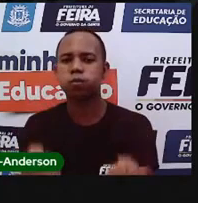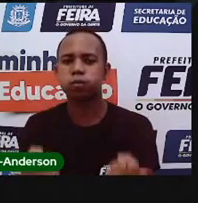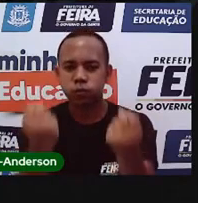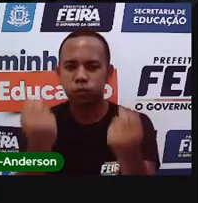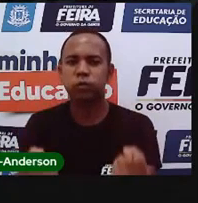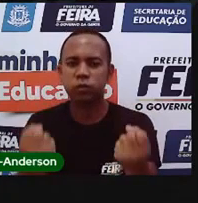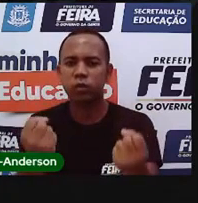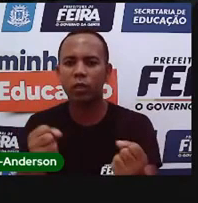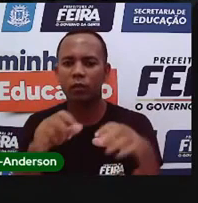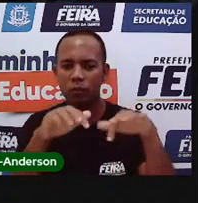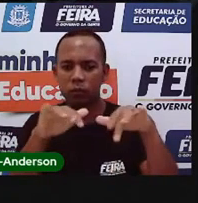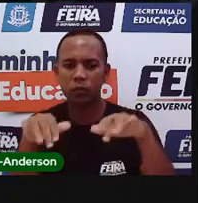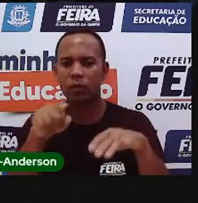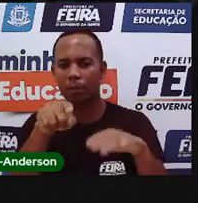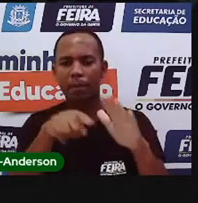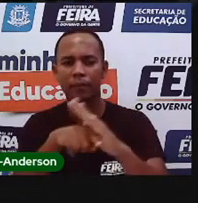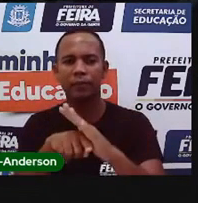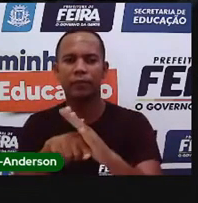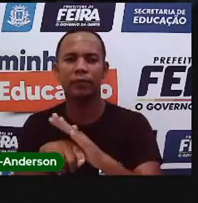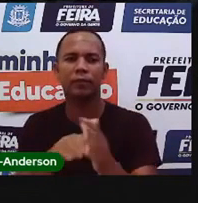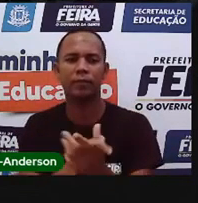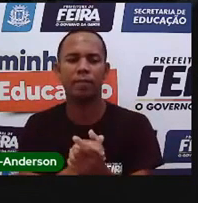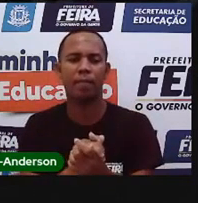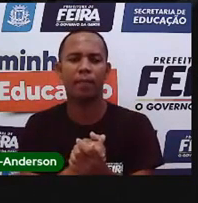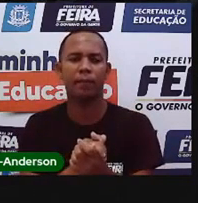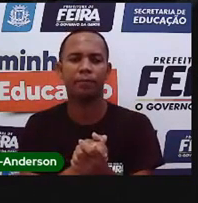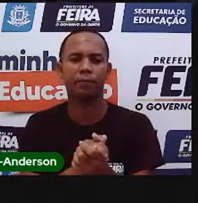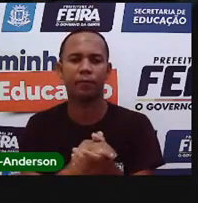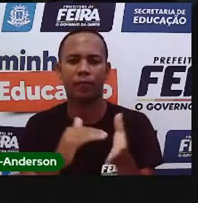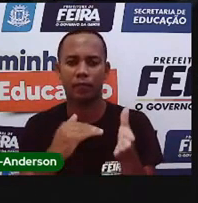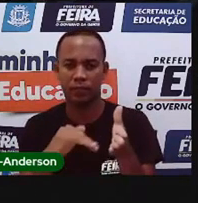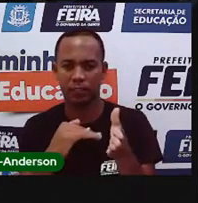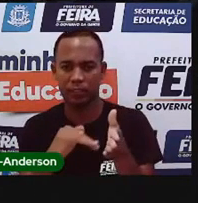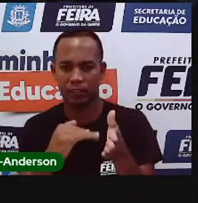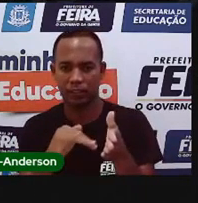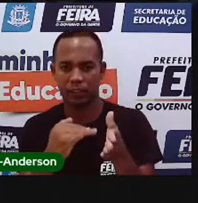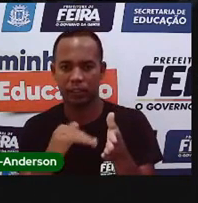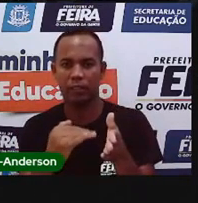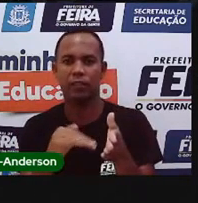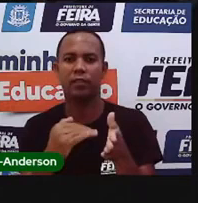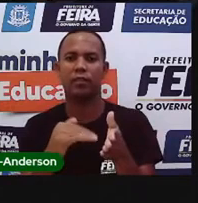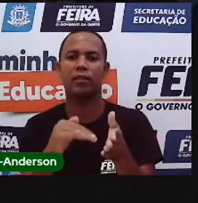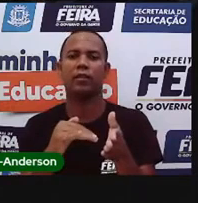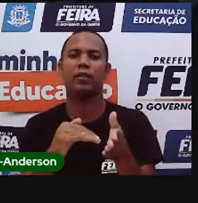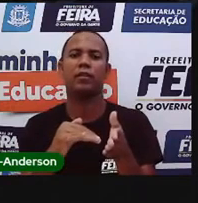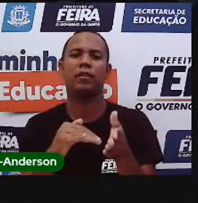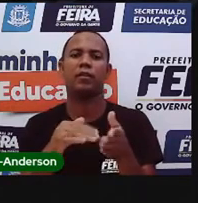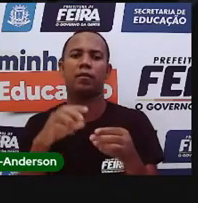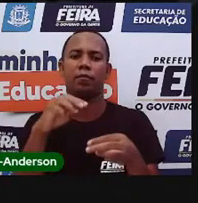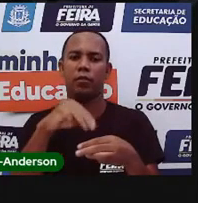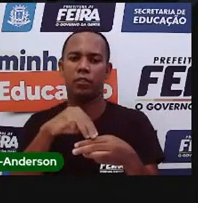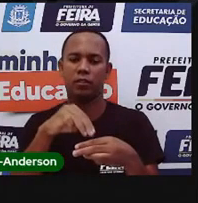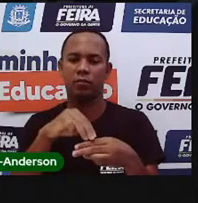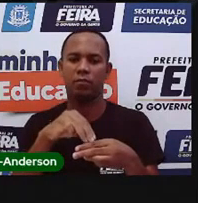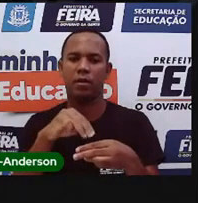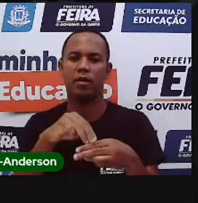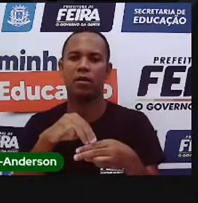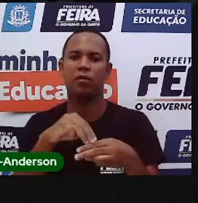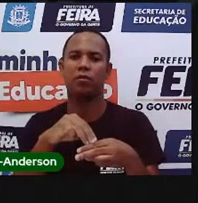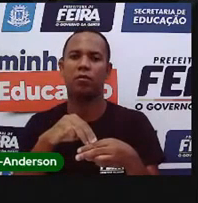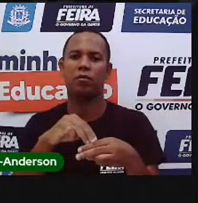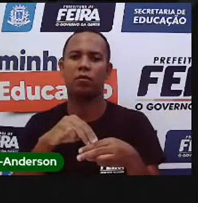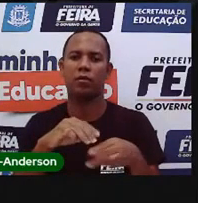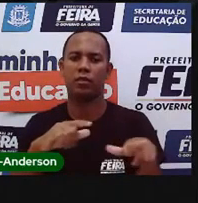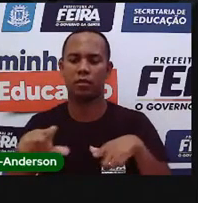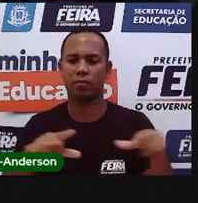vai acertar, viu? Bom, a Secretaria Municipal de Serviços Públicos, né? A SESP. Realiza